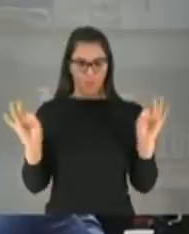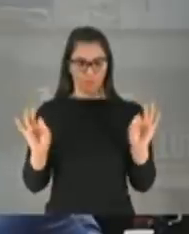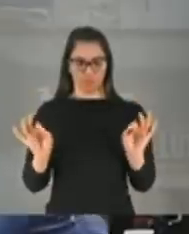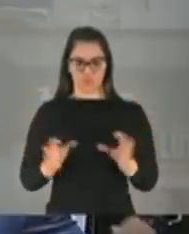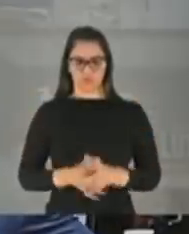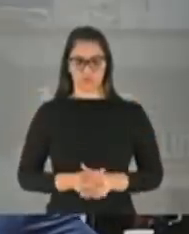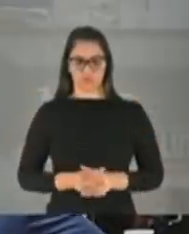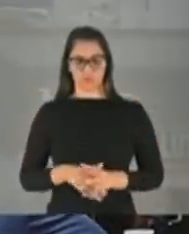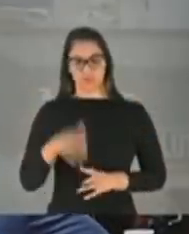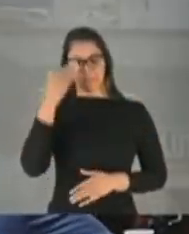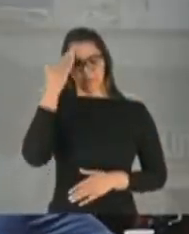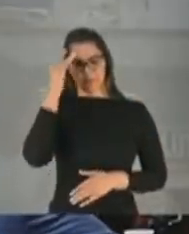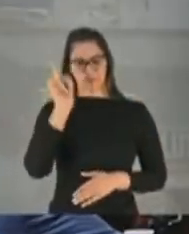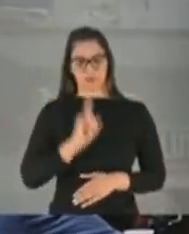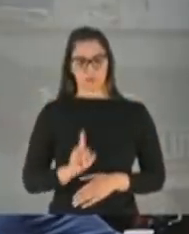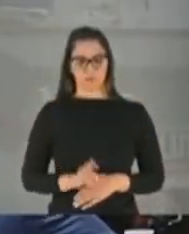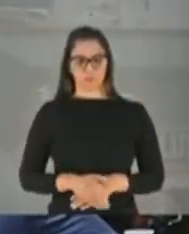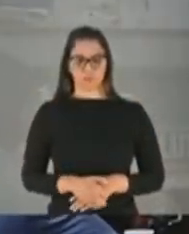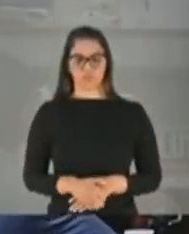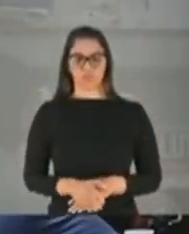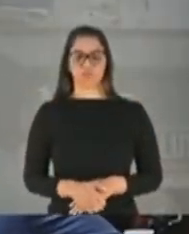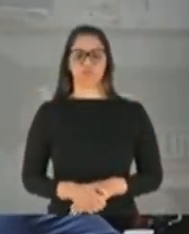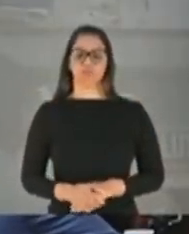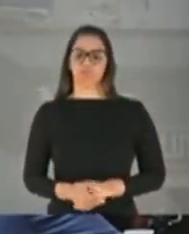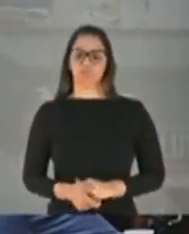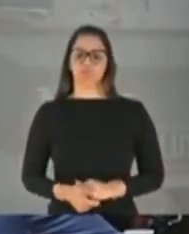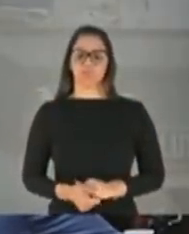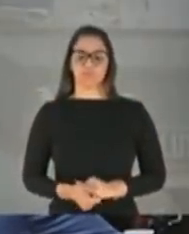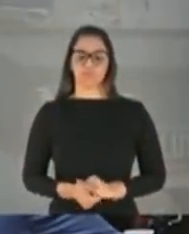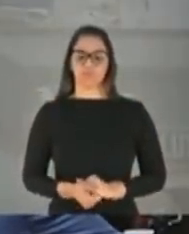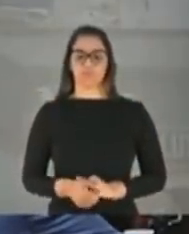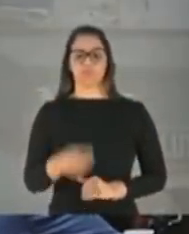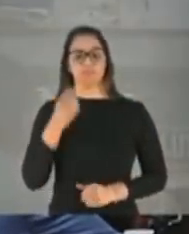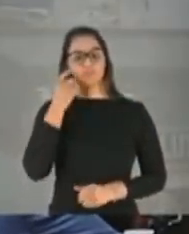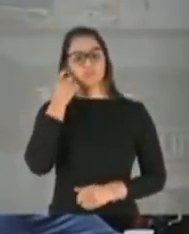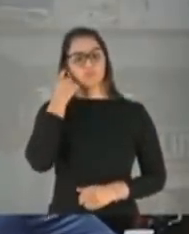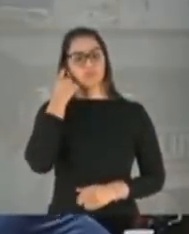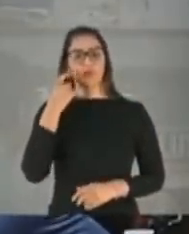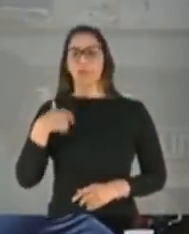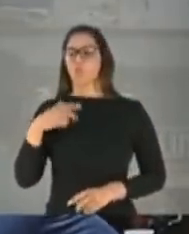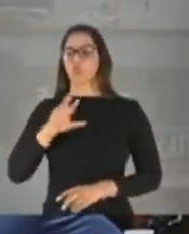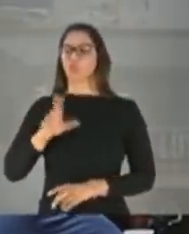de passar vergonha. agredindo e não é parte do meu perfil.